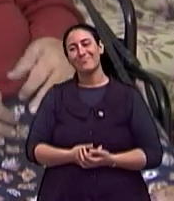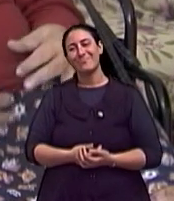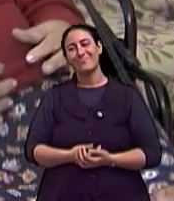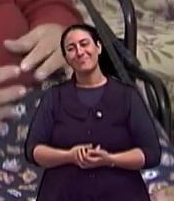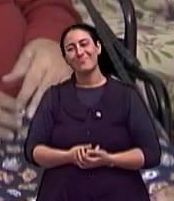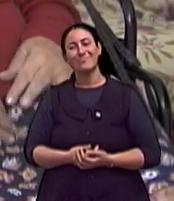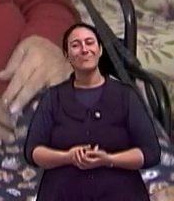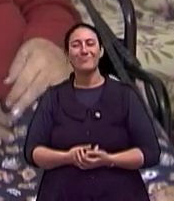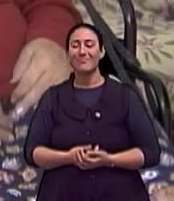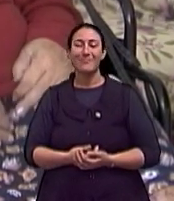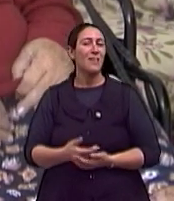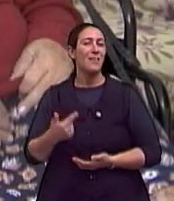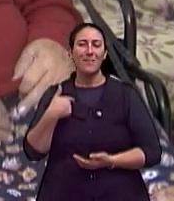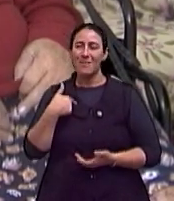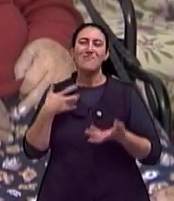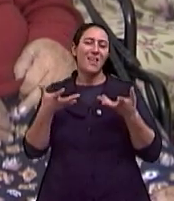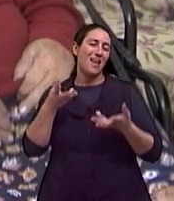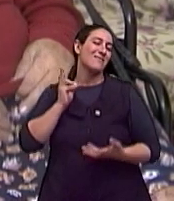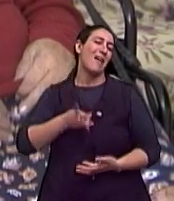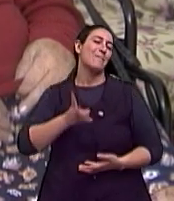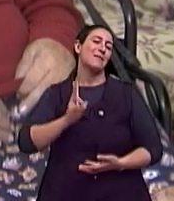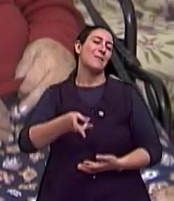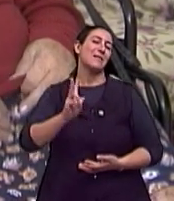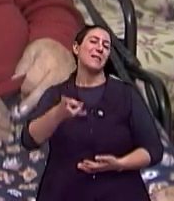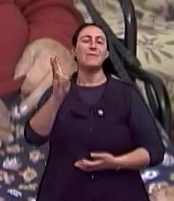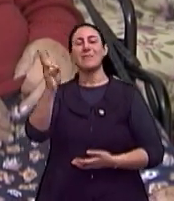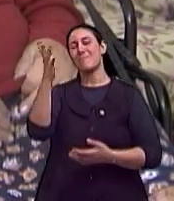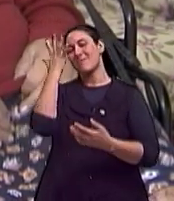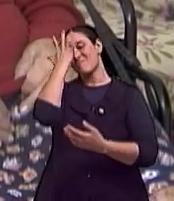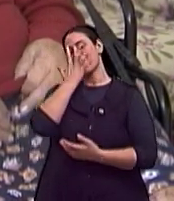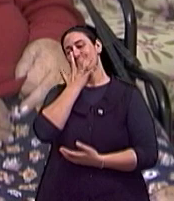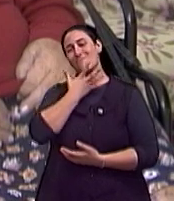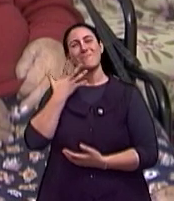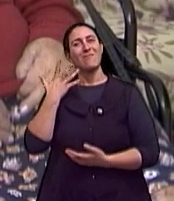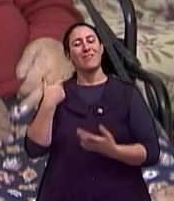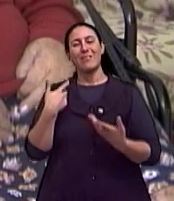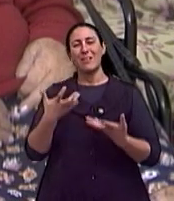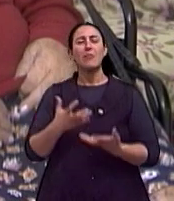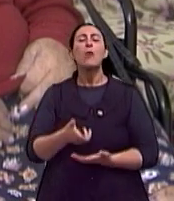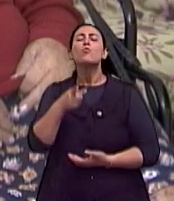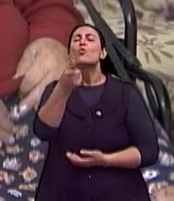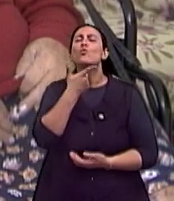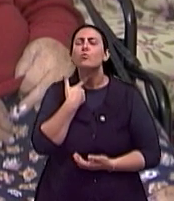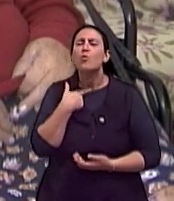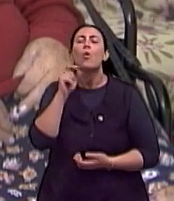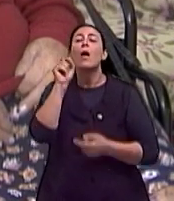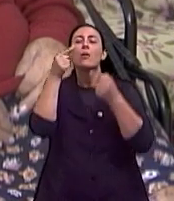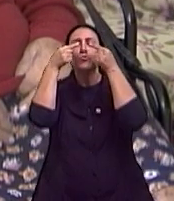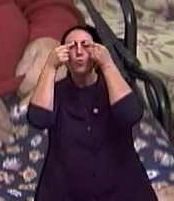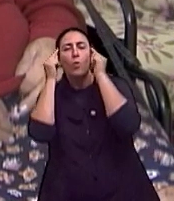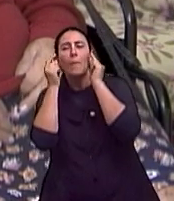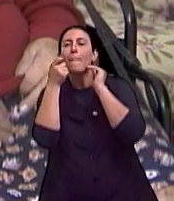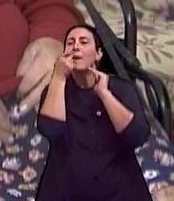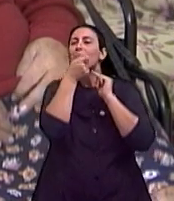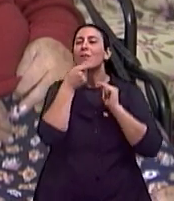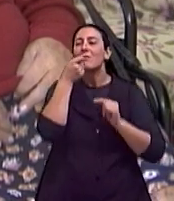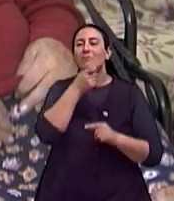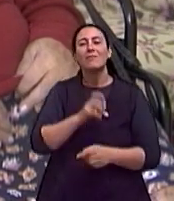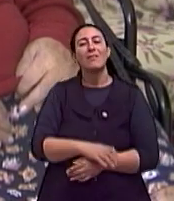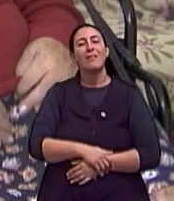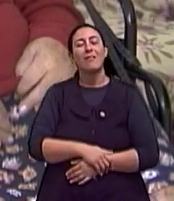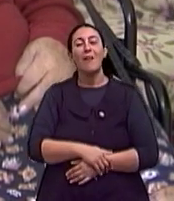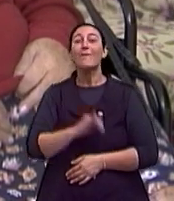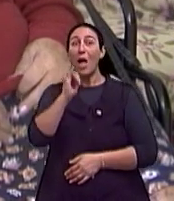E gostaria de estar sempre assim. É? É. E o que que tu mais gostou, da sombra, do batom? Olha,